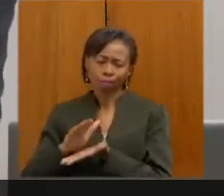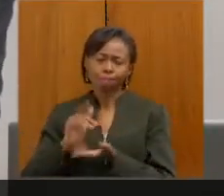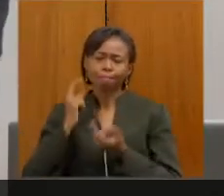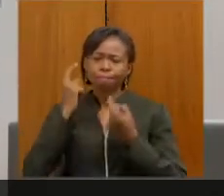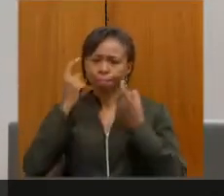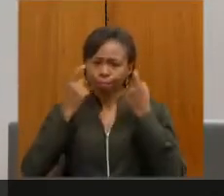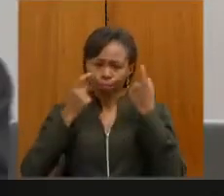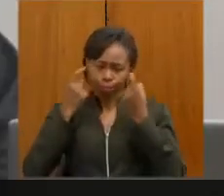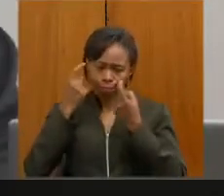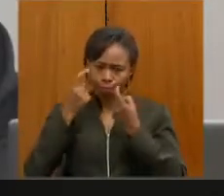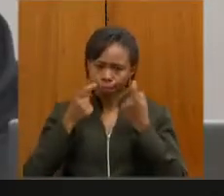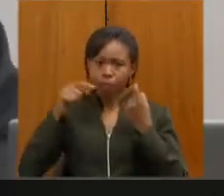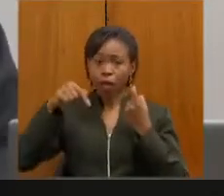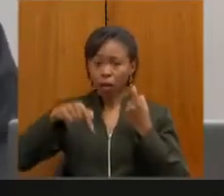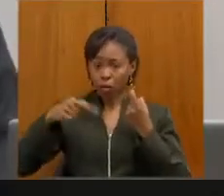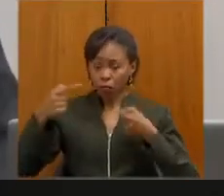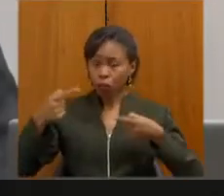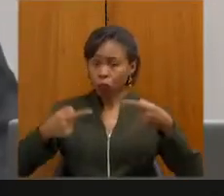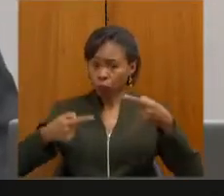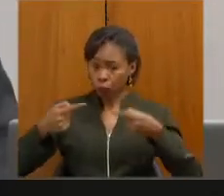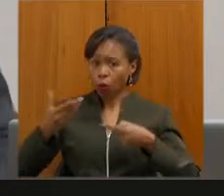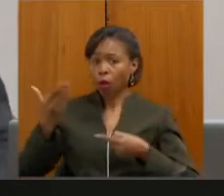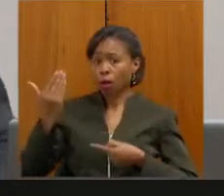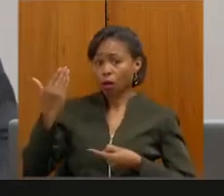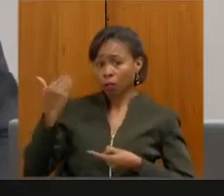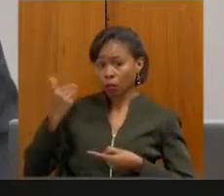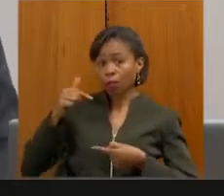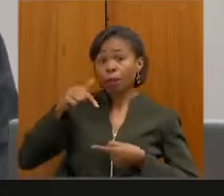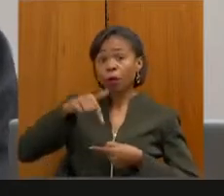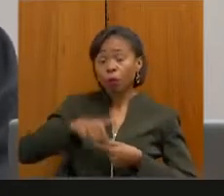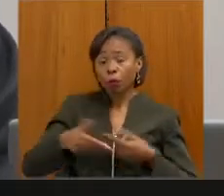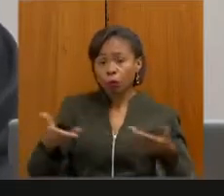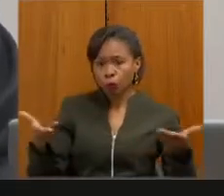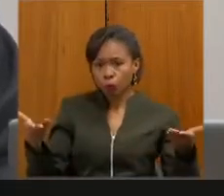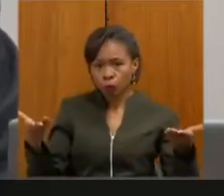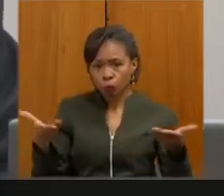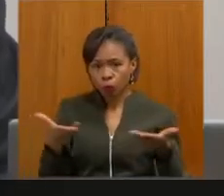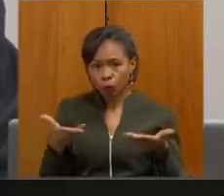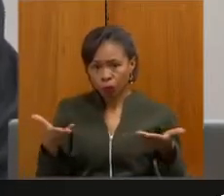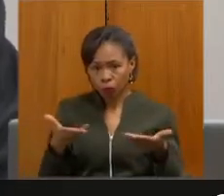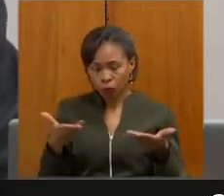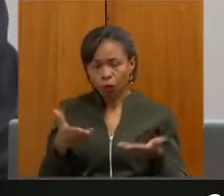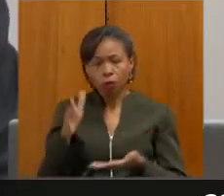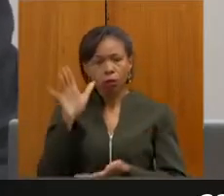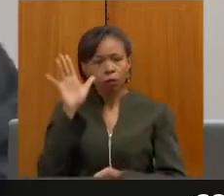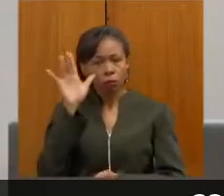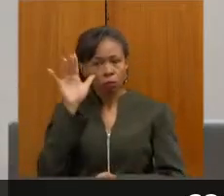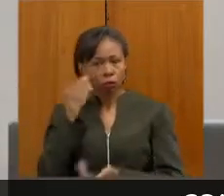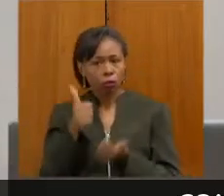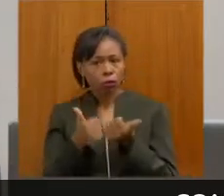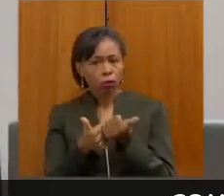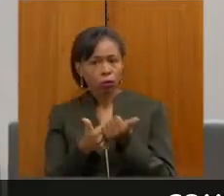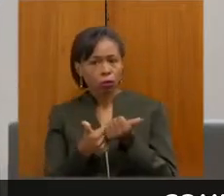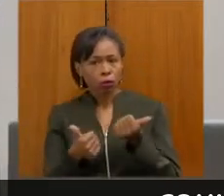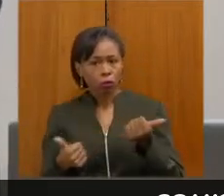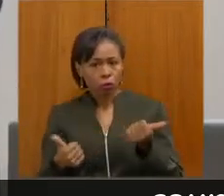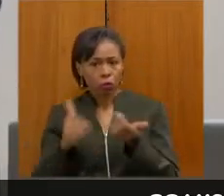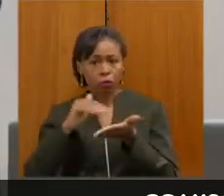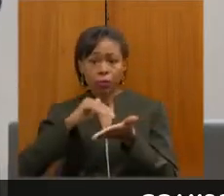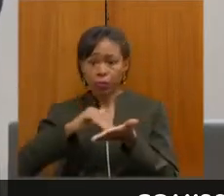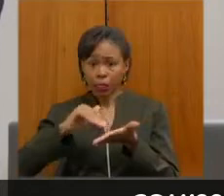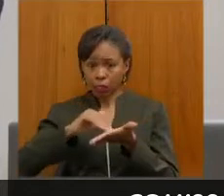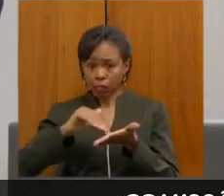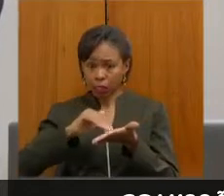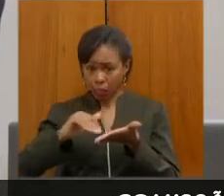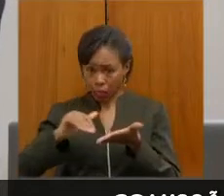para o âmbito da comissão. Hoje nós estamos aqui, nós vamos ouvir o nosso subsecretário, onde ele vai apresentar de